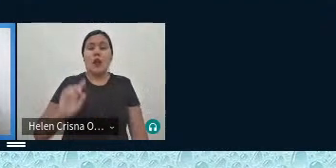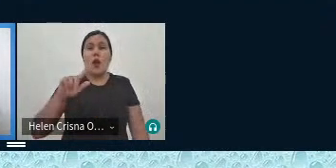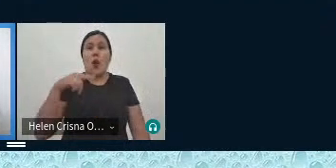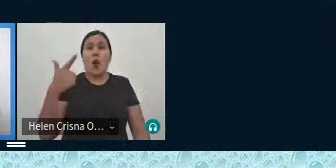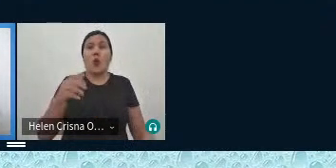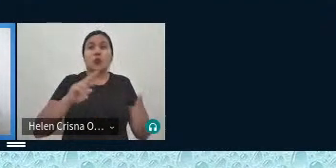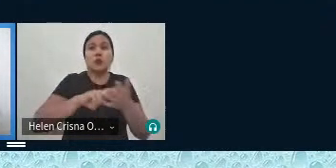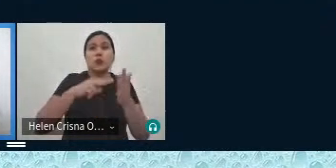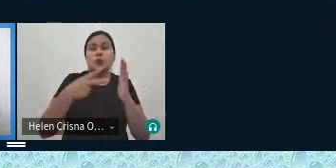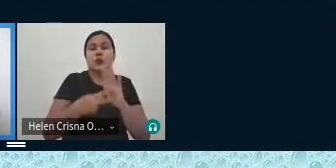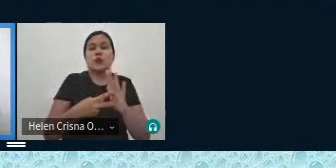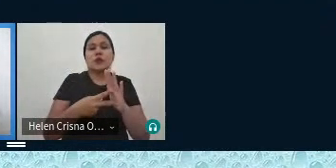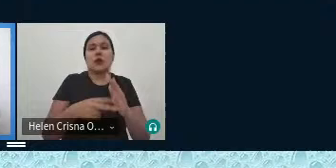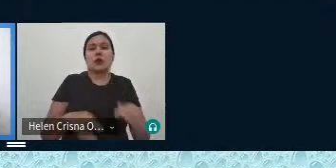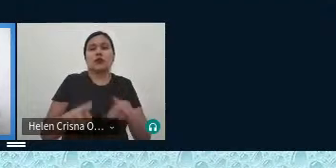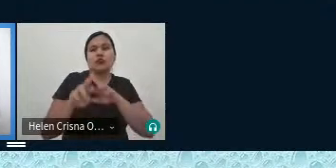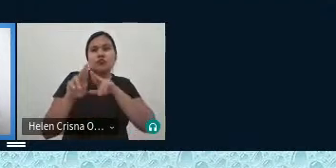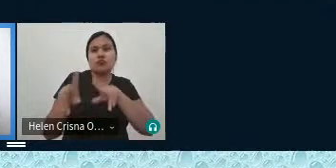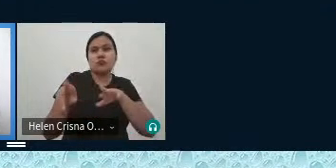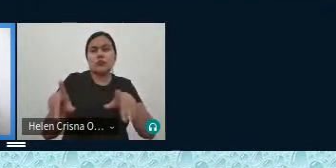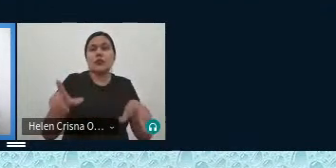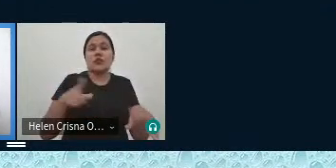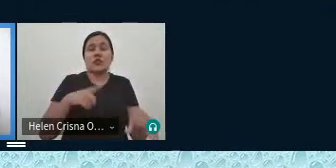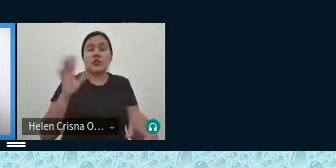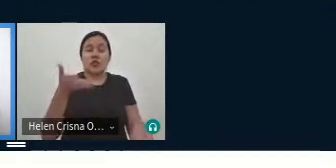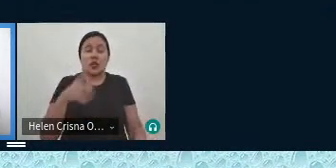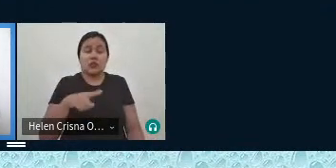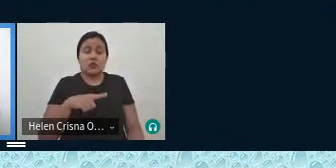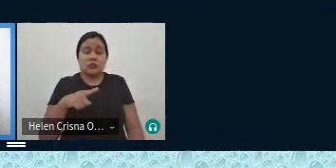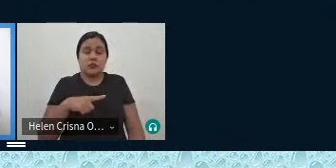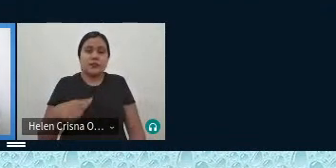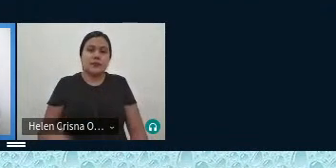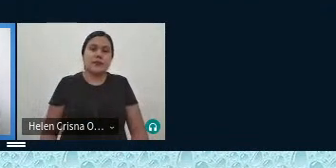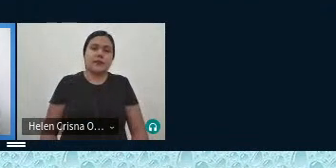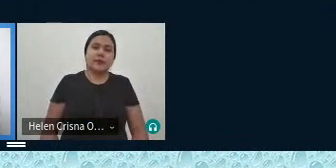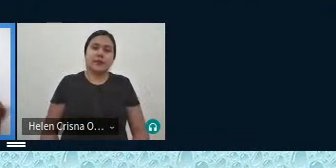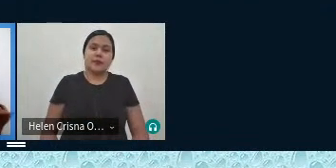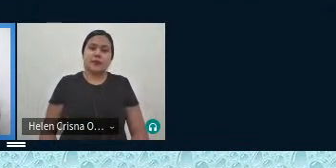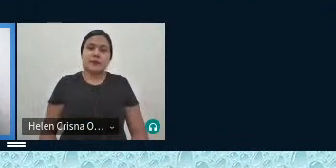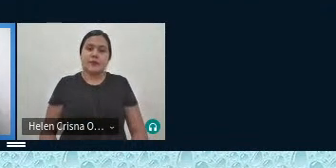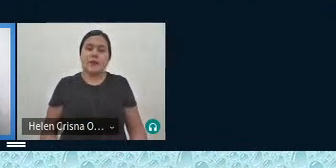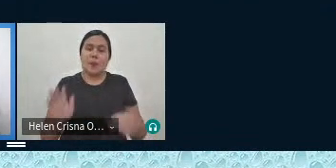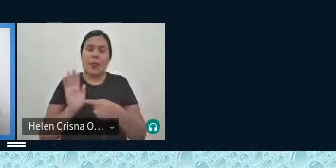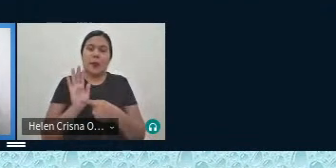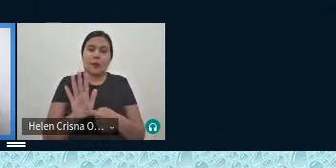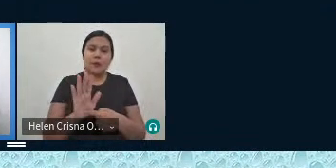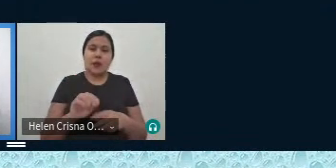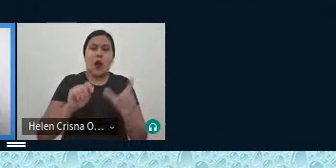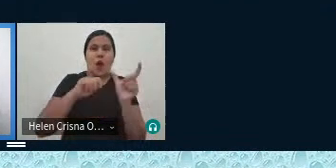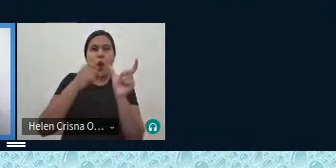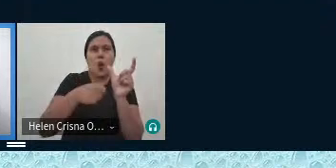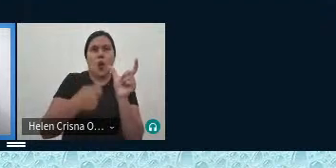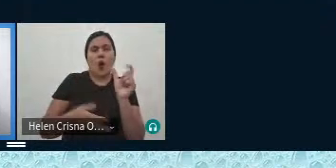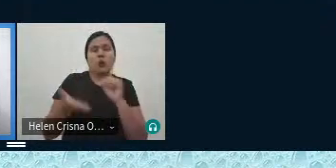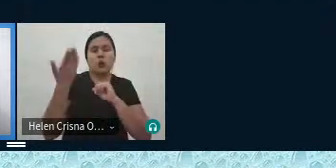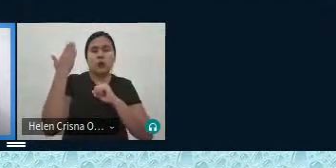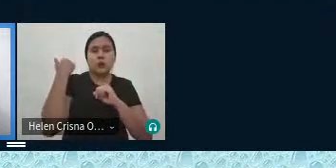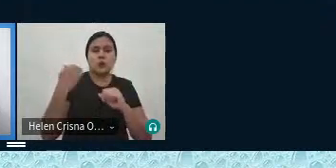outros significados para que já tinha sido definido num glossário anterior